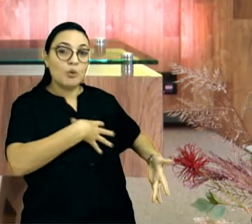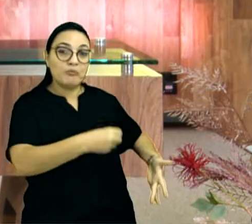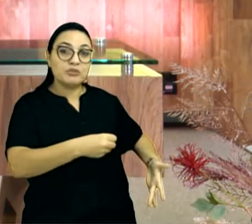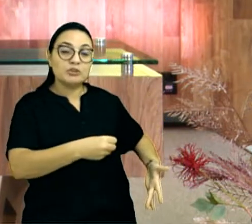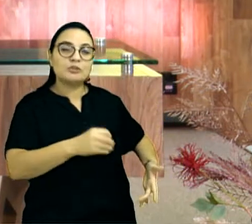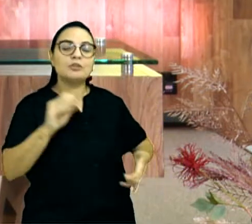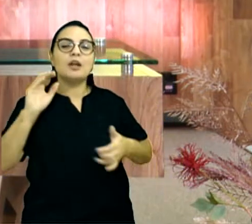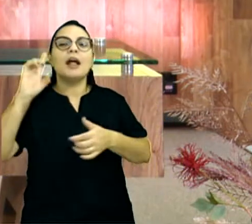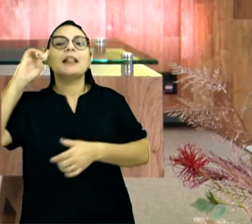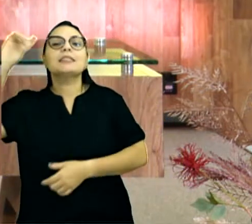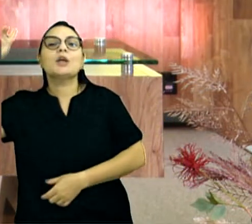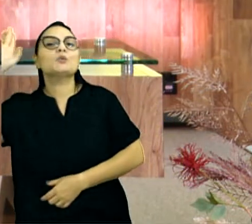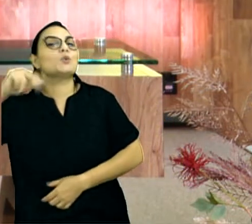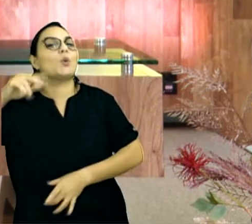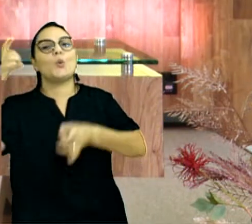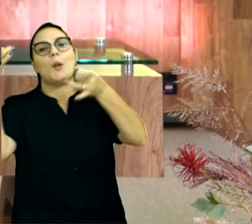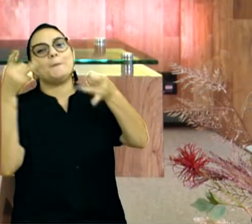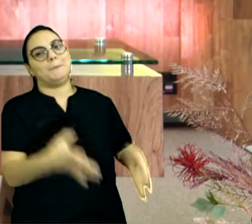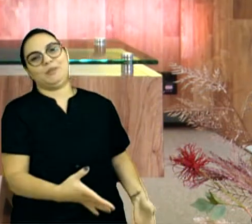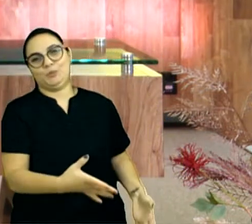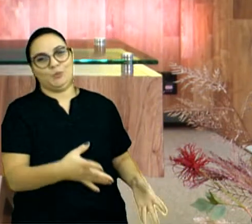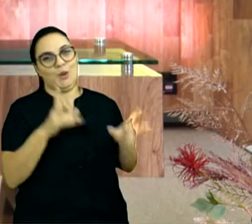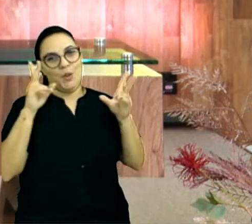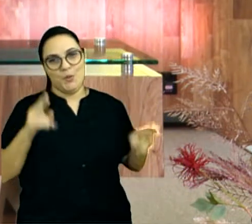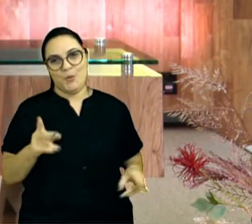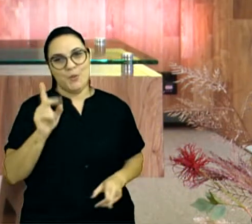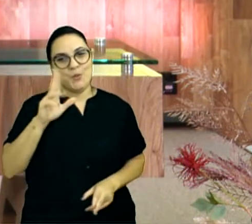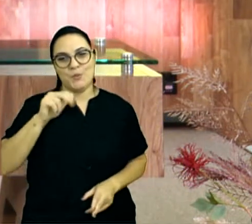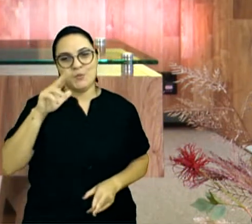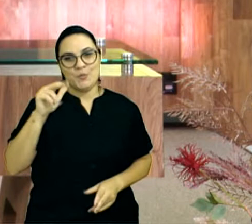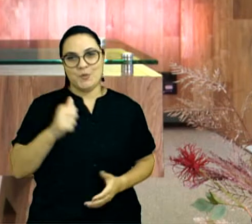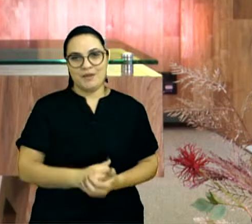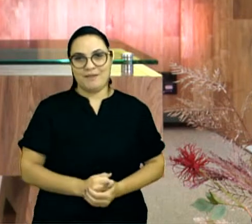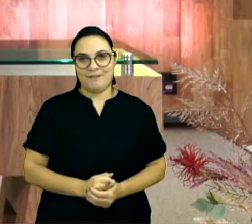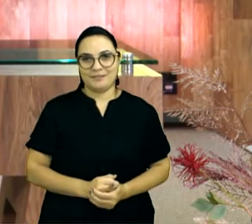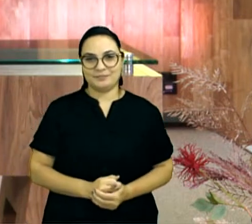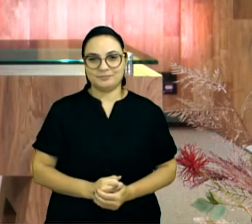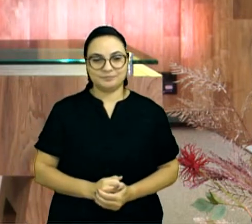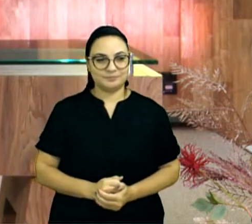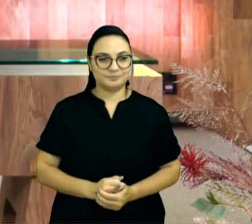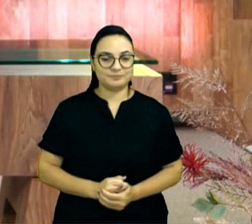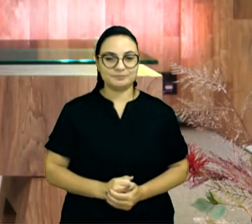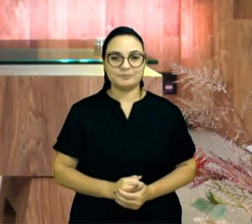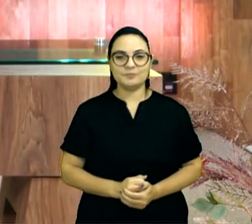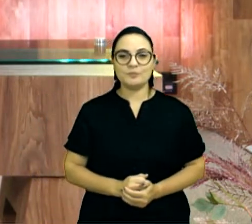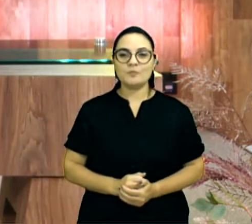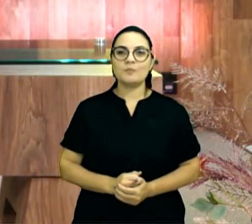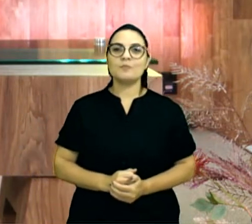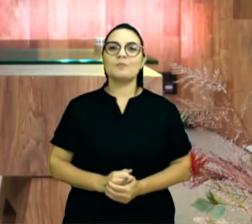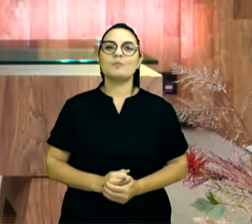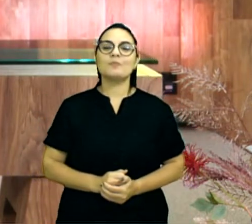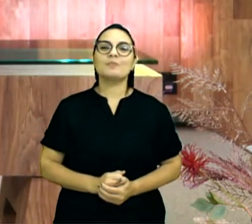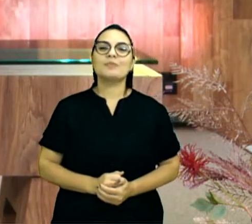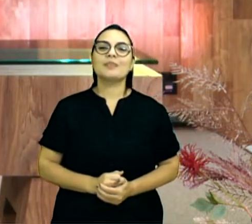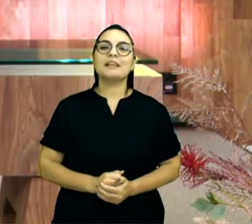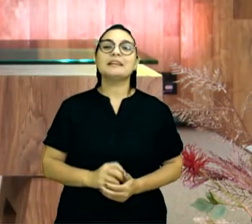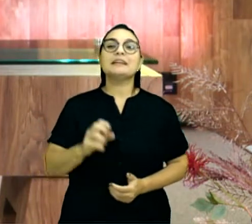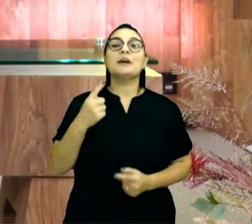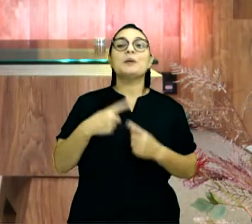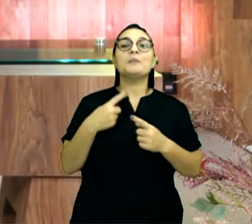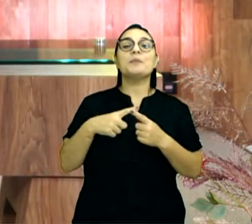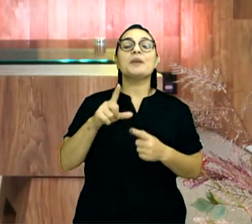vai nos rejeitar. Se acontecer de uma mãe rejeitar o filho, o Senhor não nos rejeita. Esse amor,